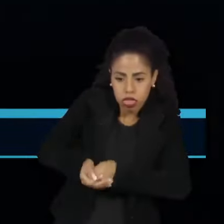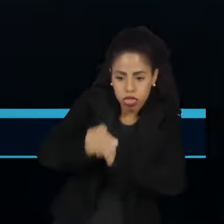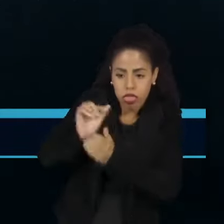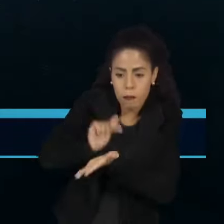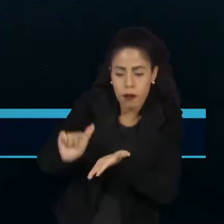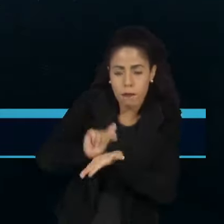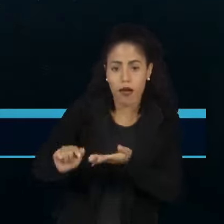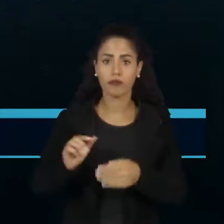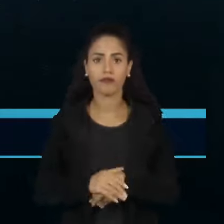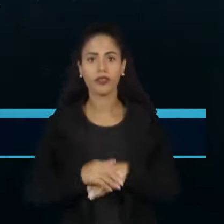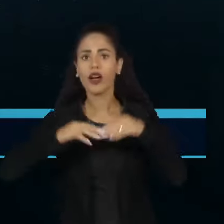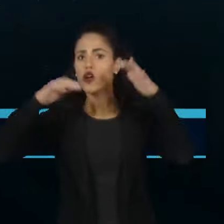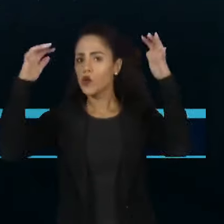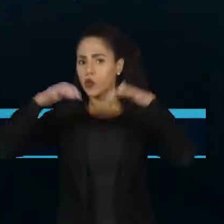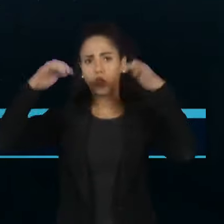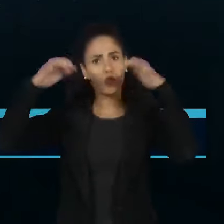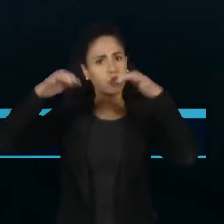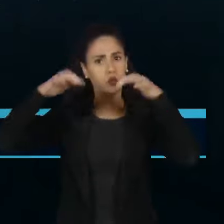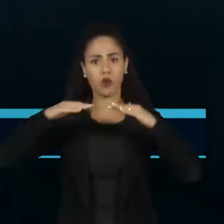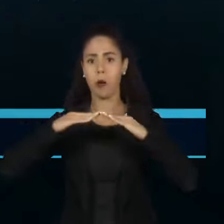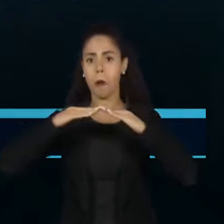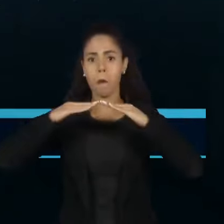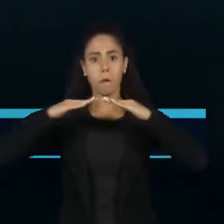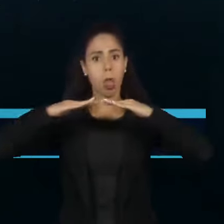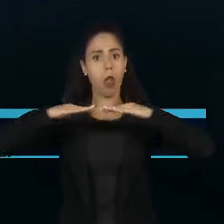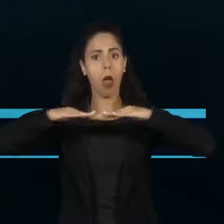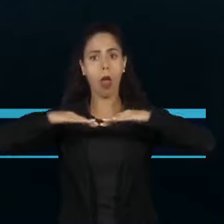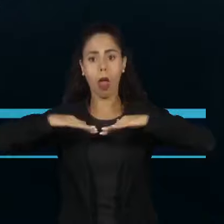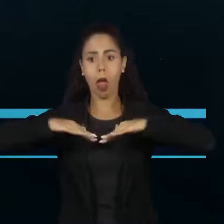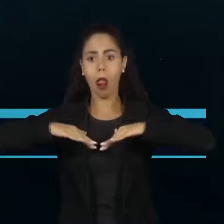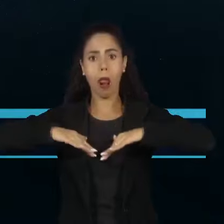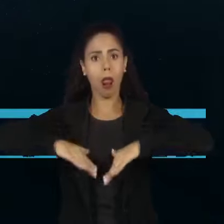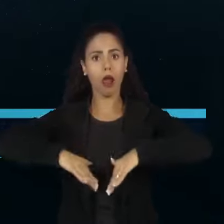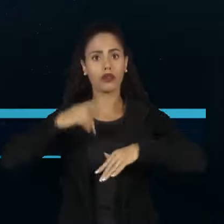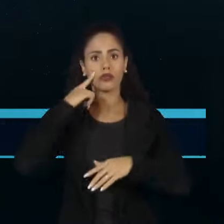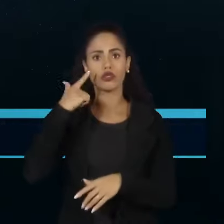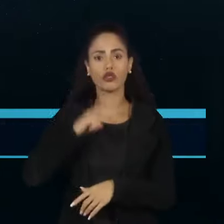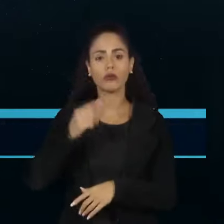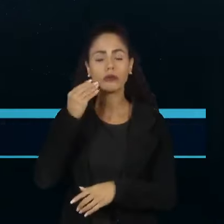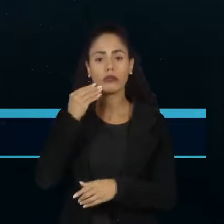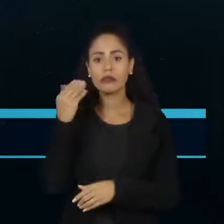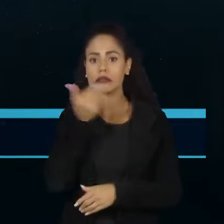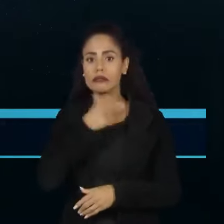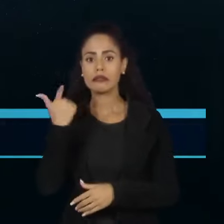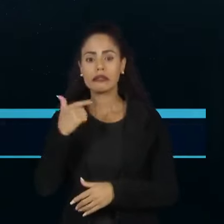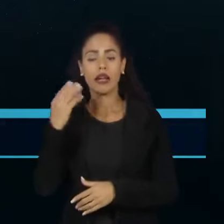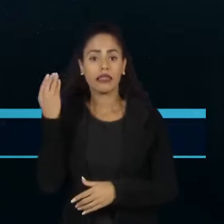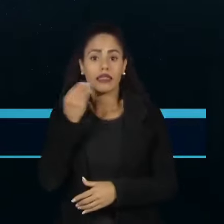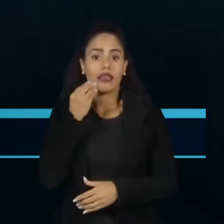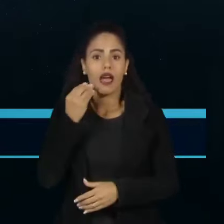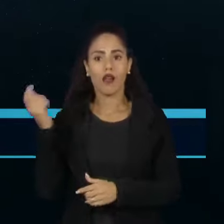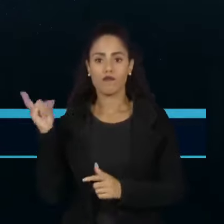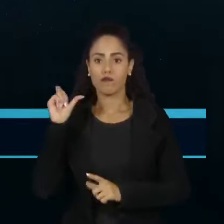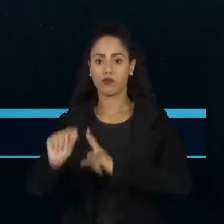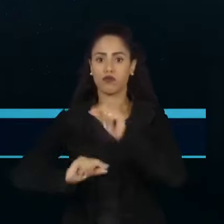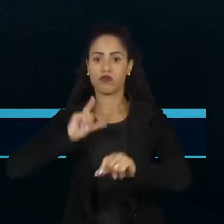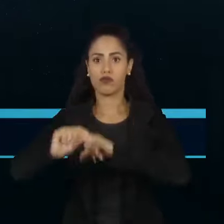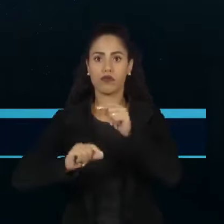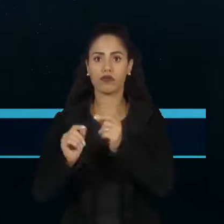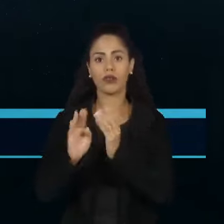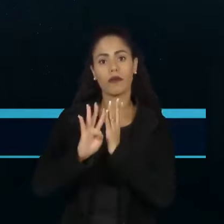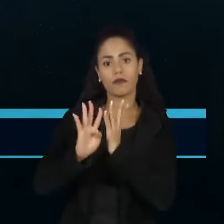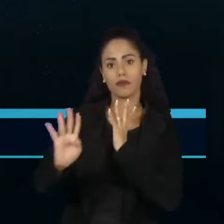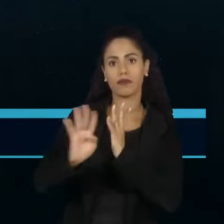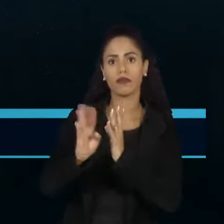A chuva abriu crateras no caminho de quem quer sair da cidade e de quem socorre, como no corredor humanitário,